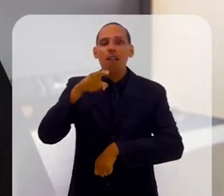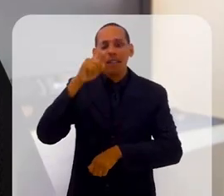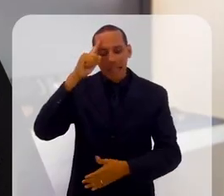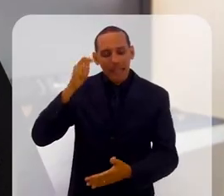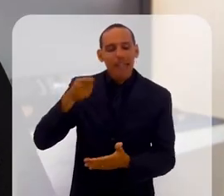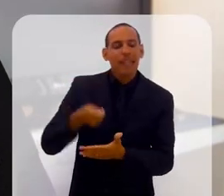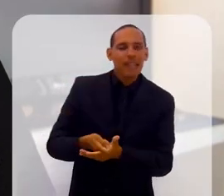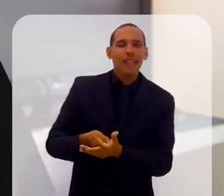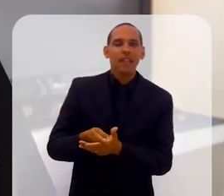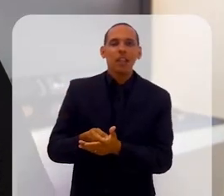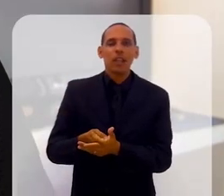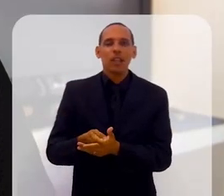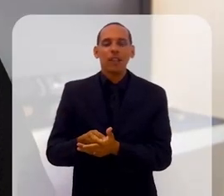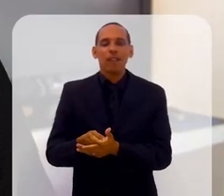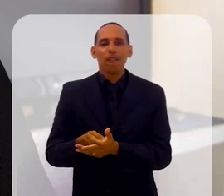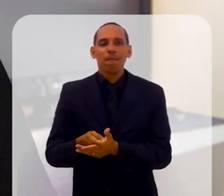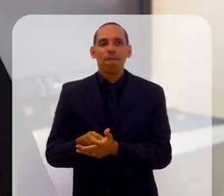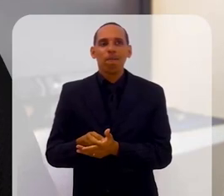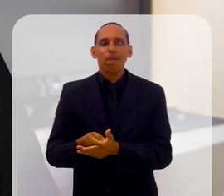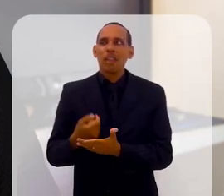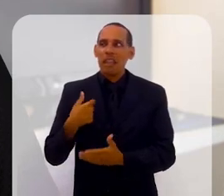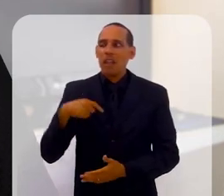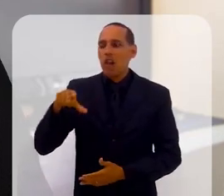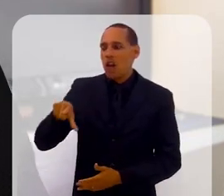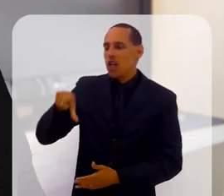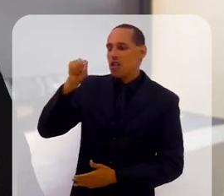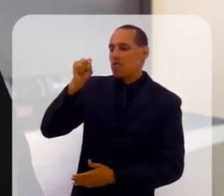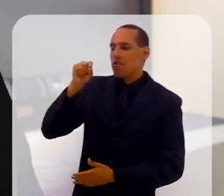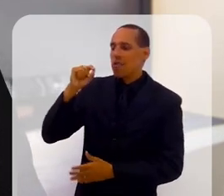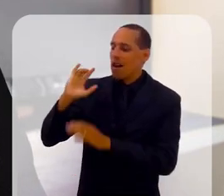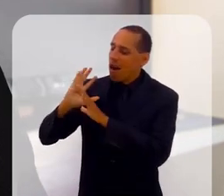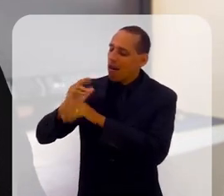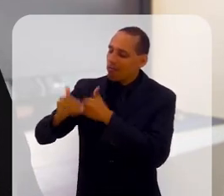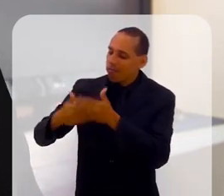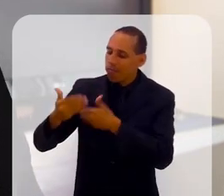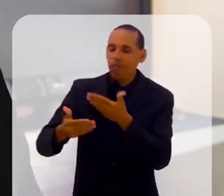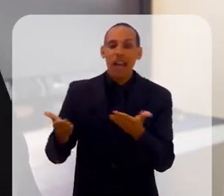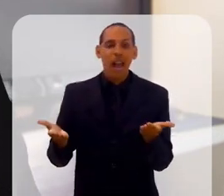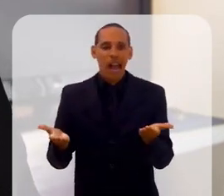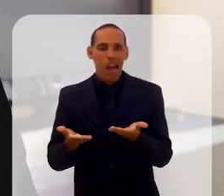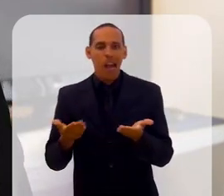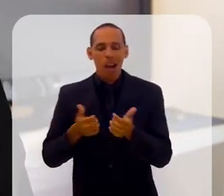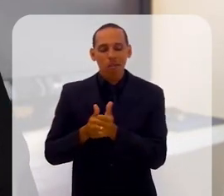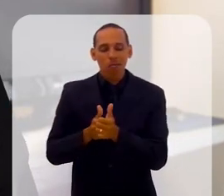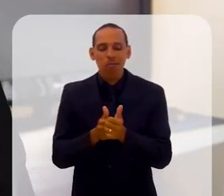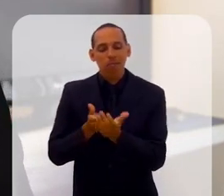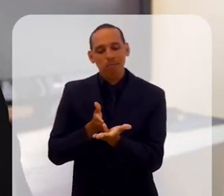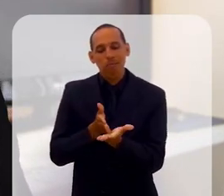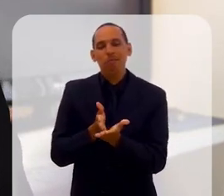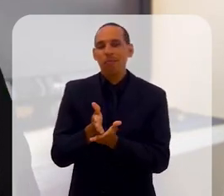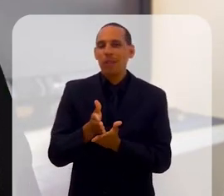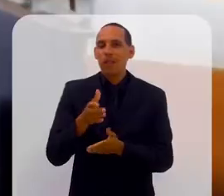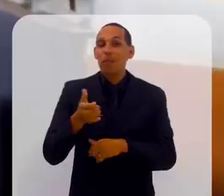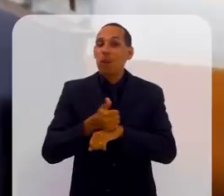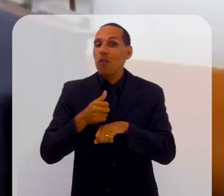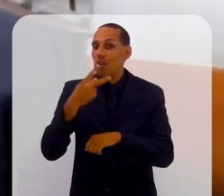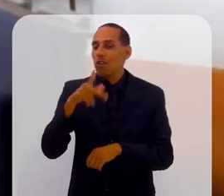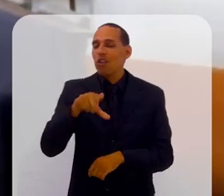Como foi essa tomada de decisão ao escolher a carreira que você seguiu, enfim, a sua profissão?